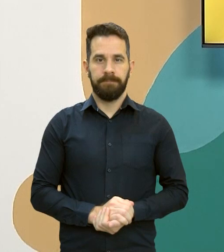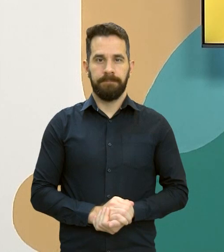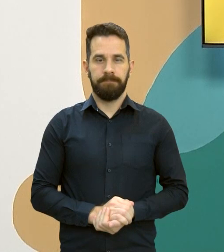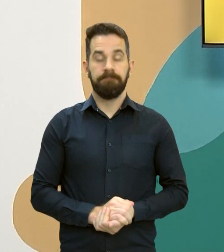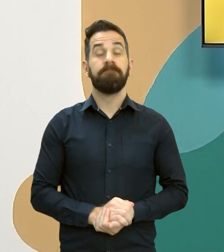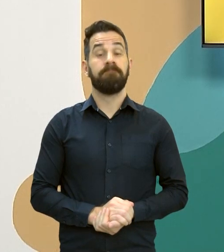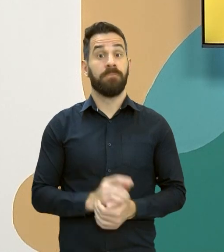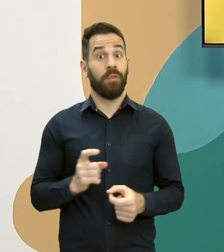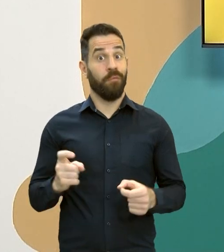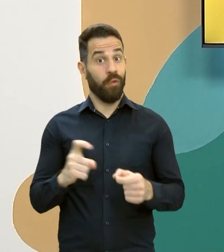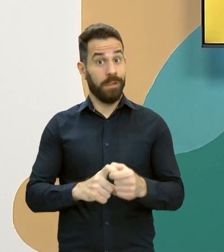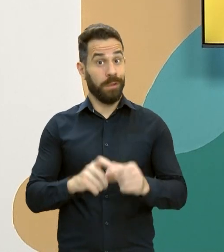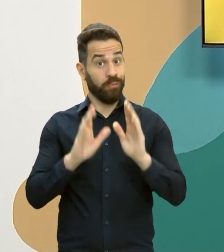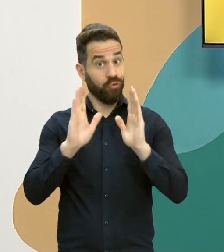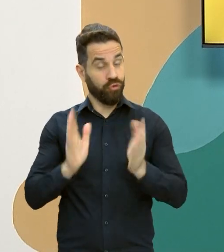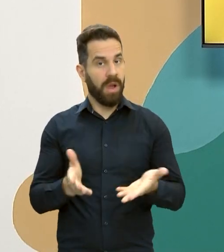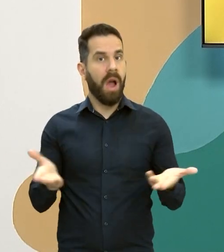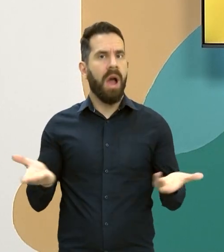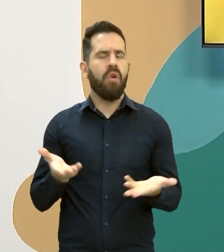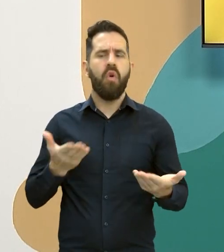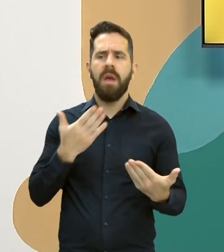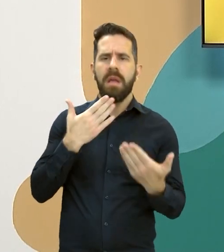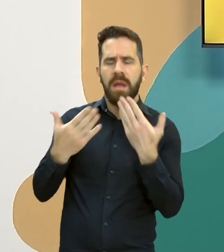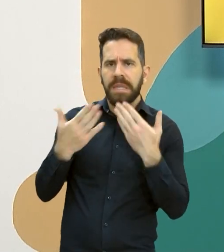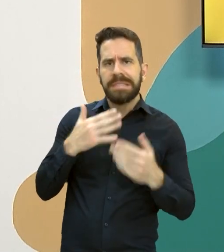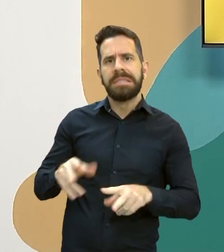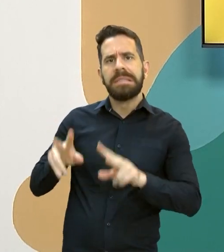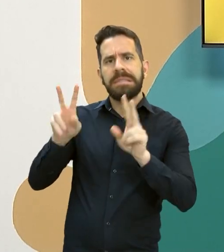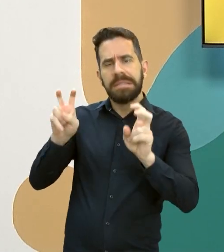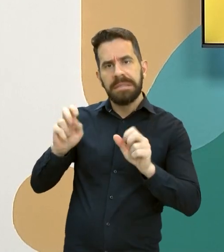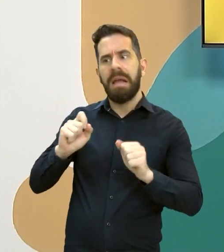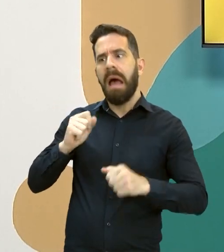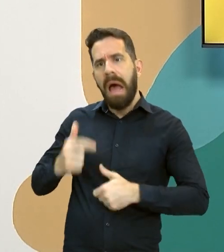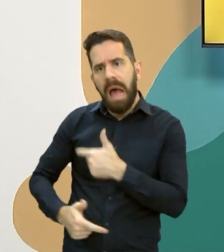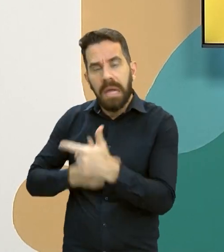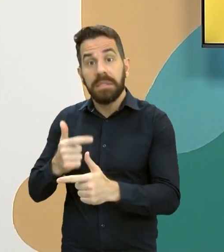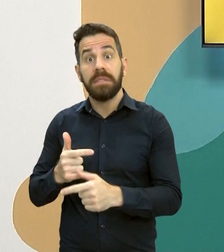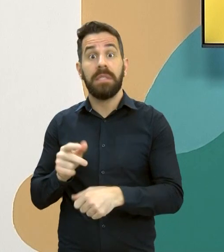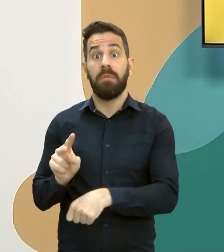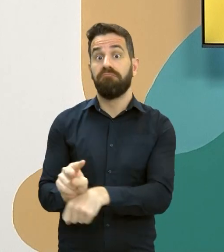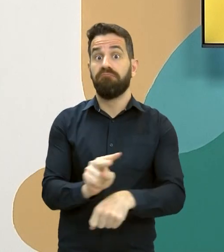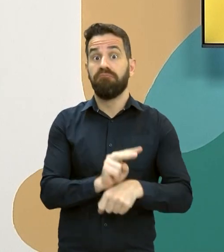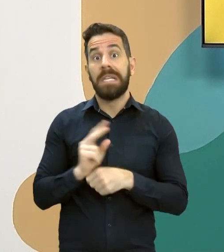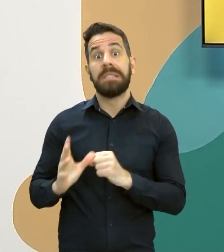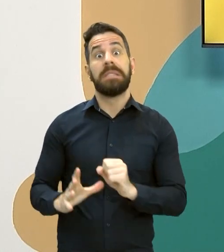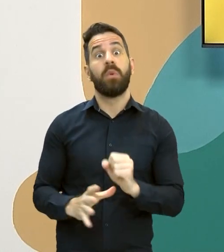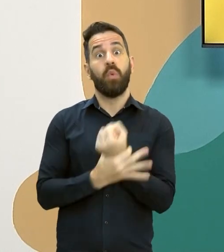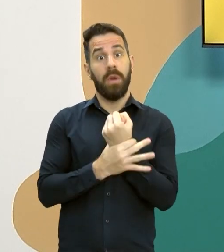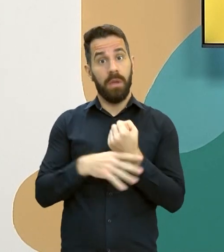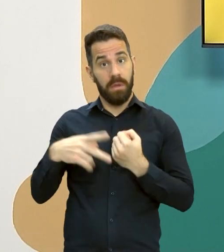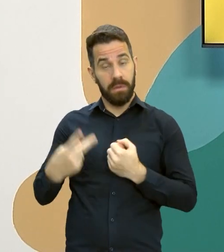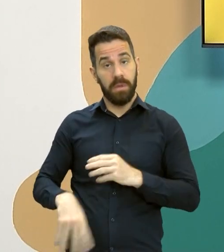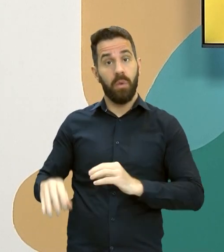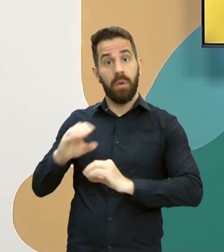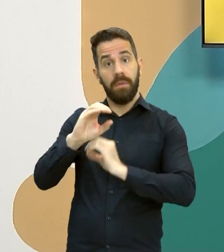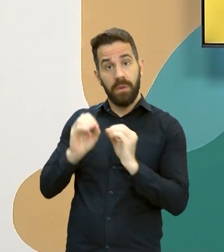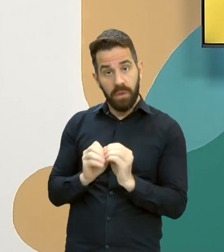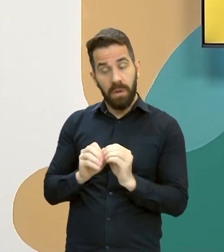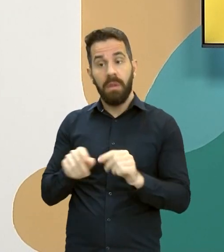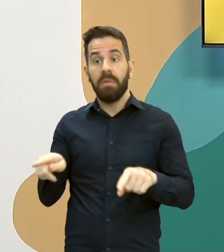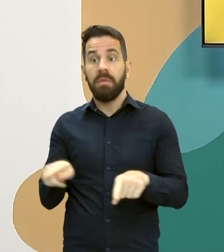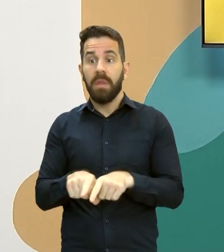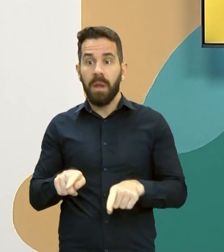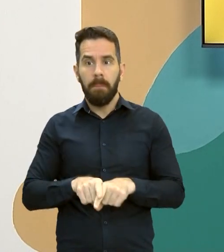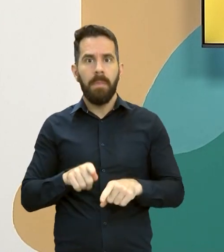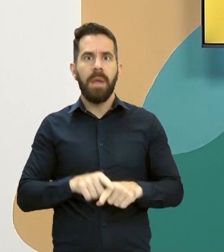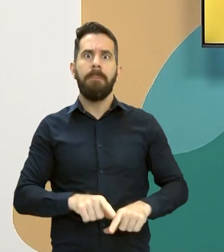Já voltamos e agora nós vamos falar sobre as ações de segurança desenvolvidas aqui dentro da UFG e sobre a diminuição do tempo nos